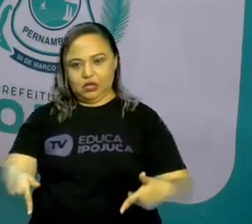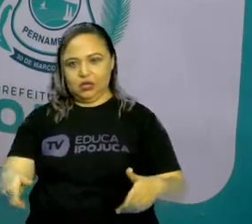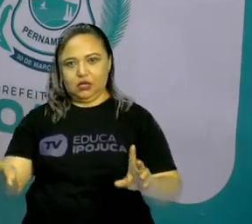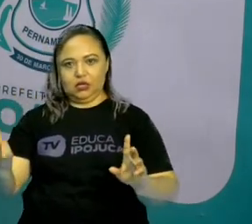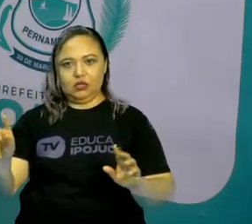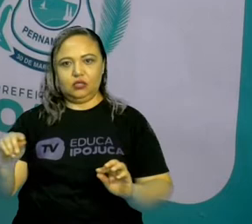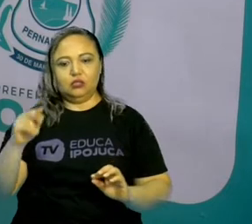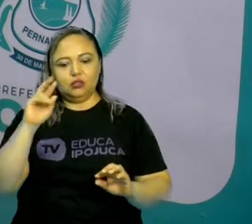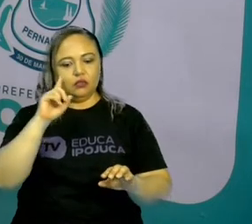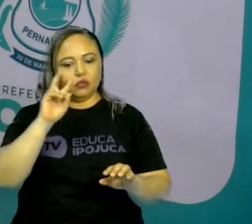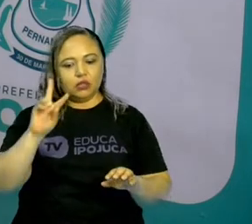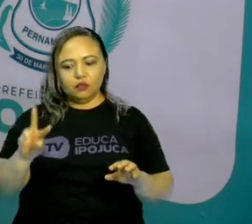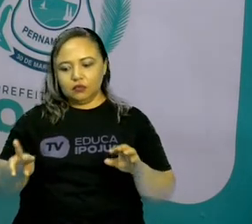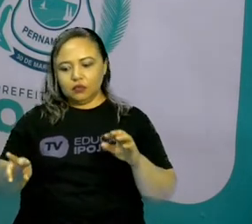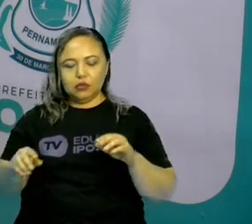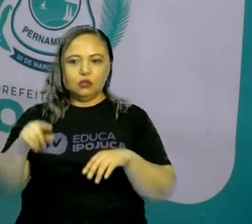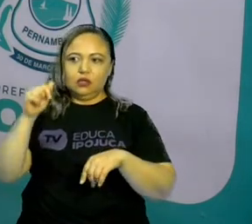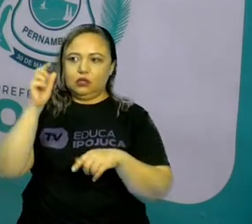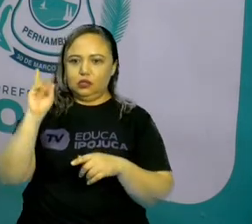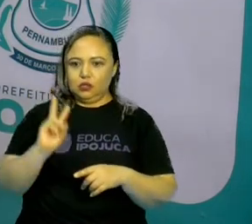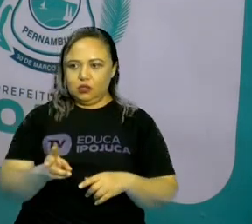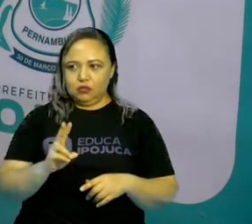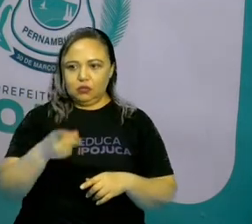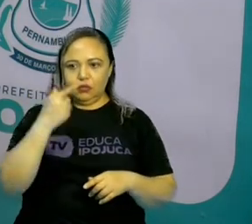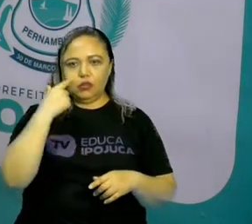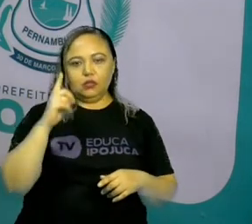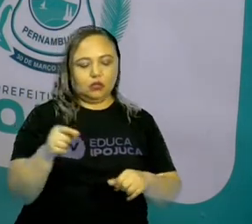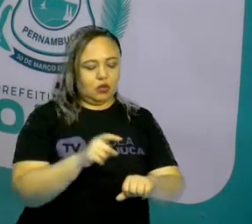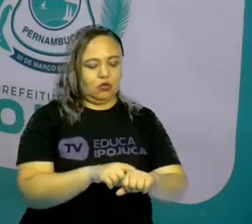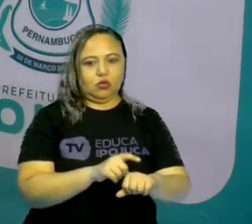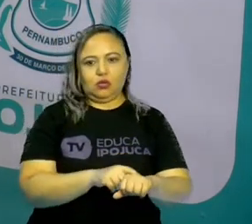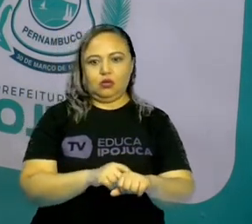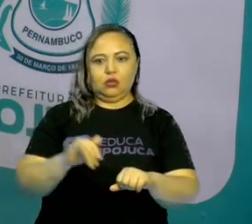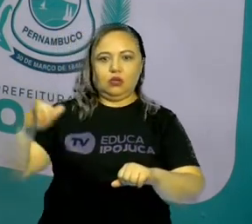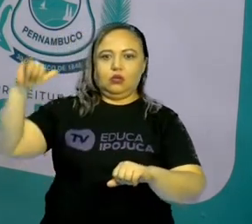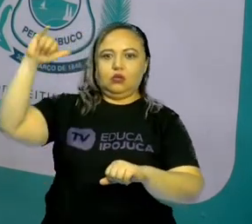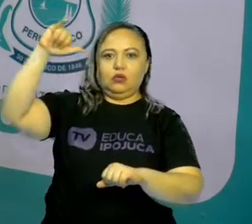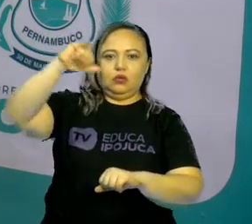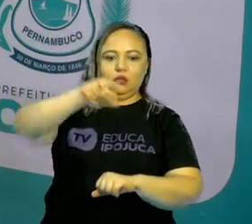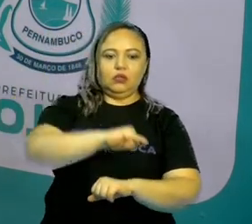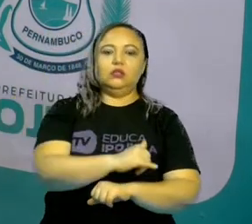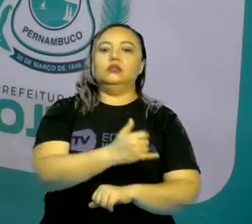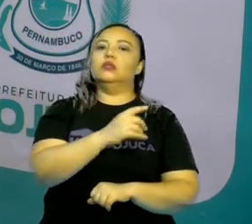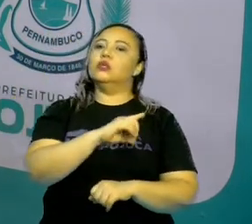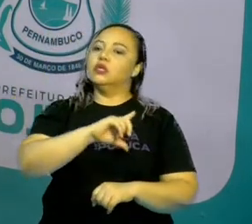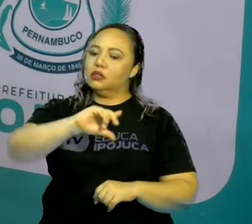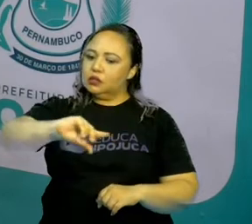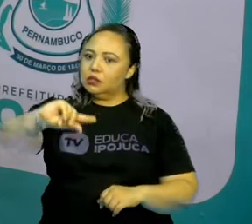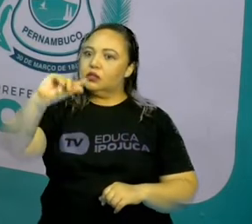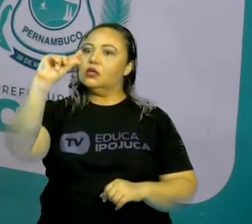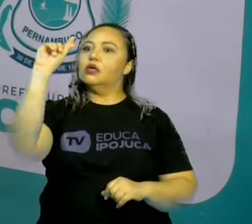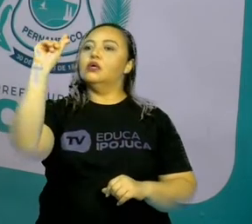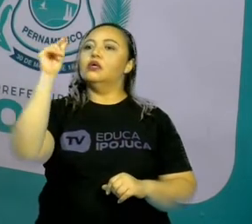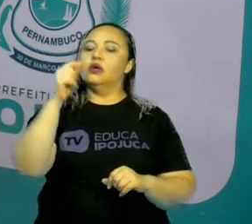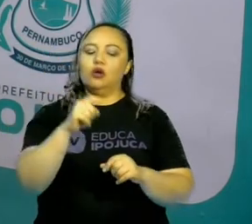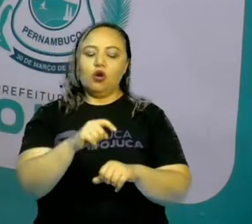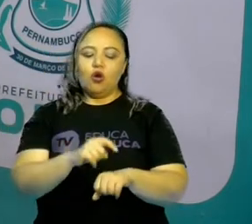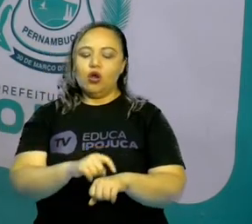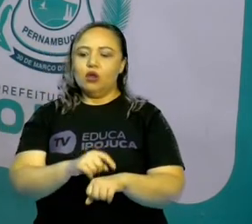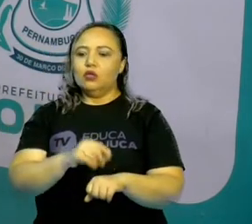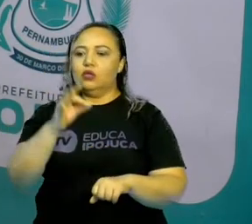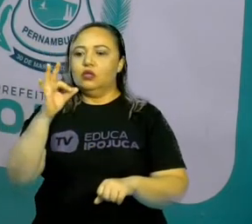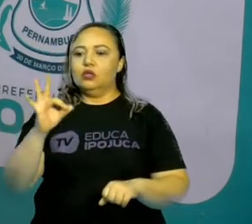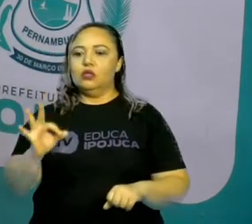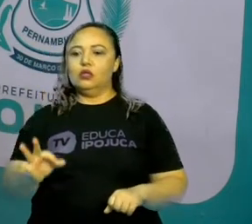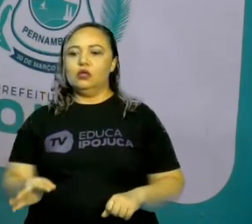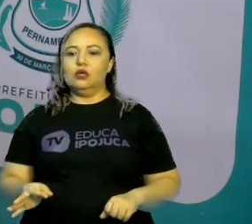outros compromissos também. E a gente, a hora que eu vou para a escola, 7 horas. Eu vou